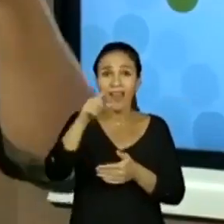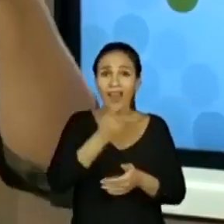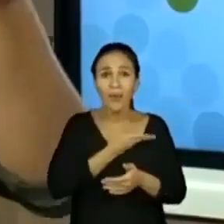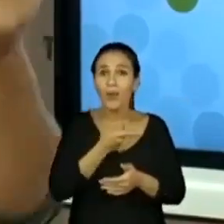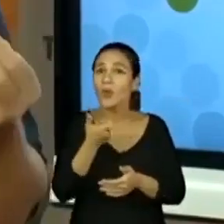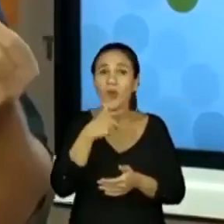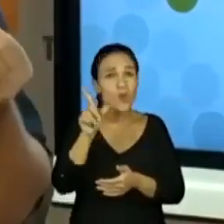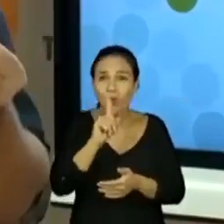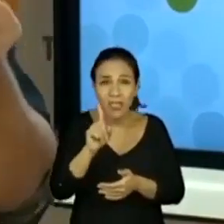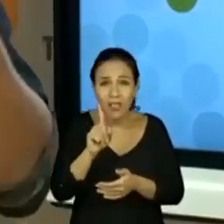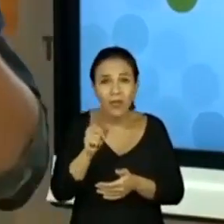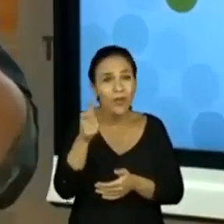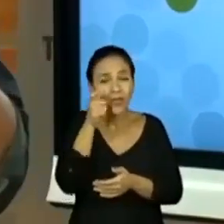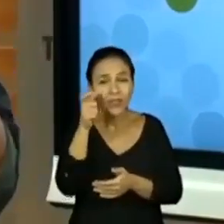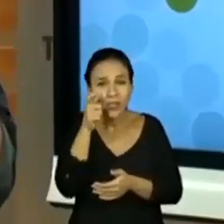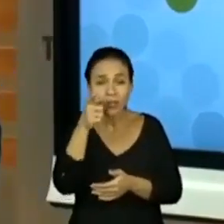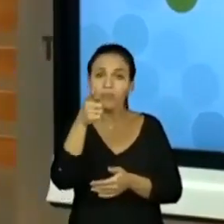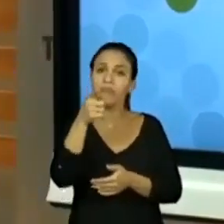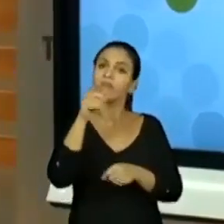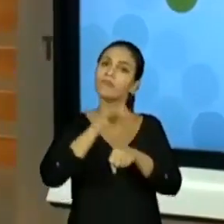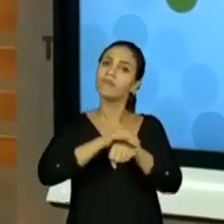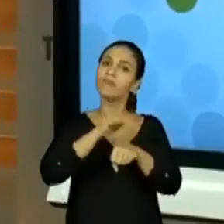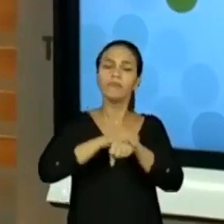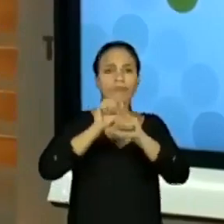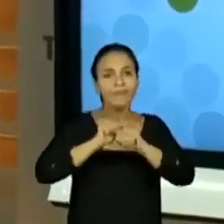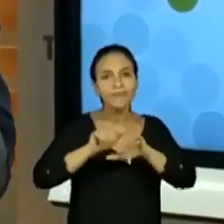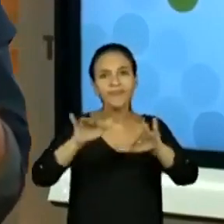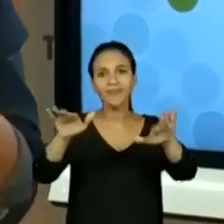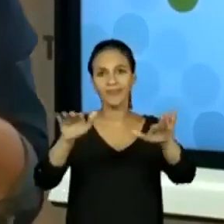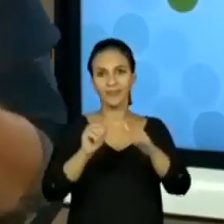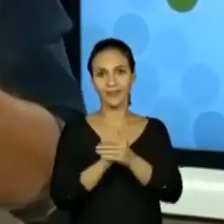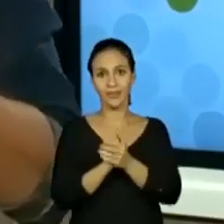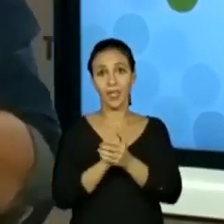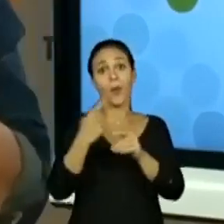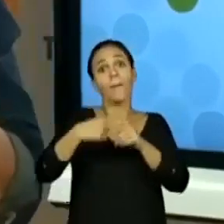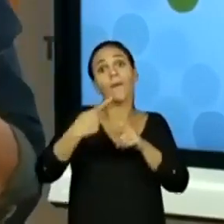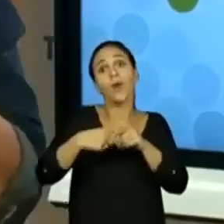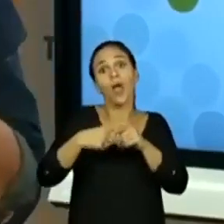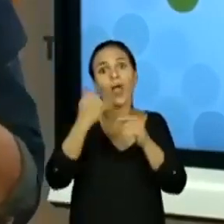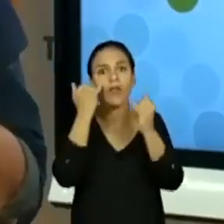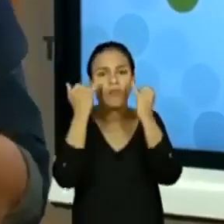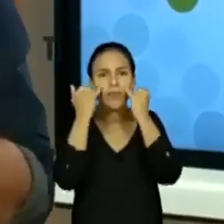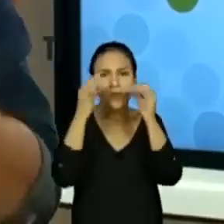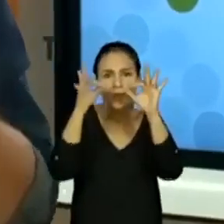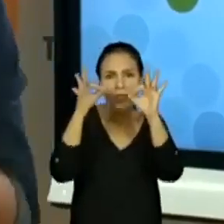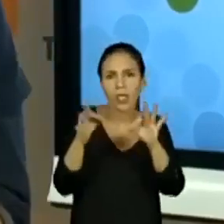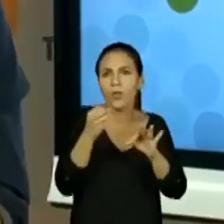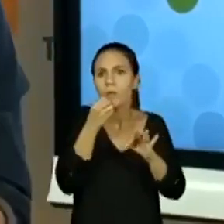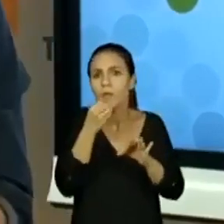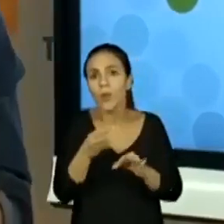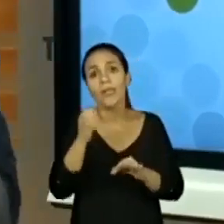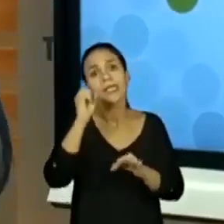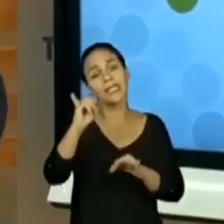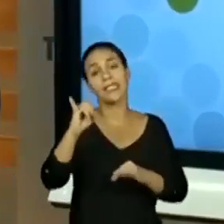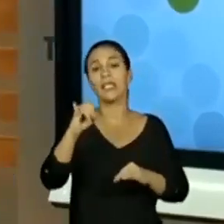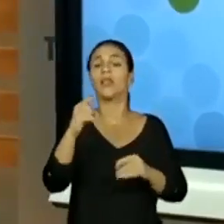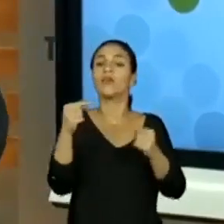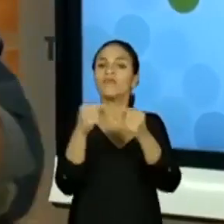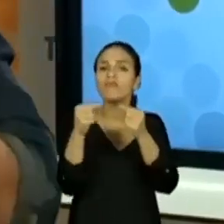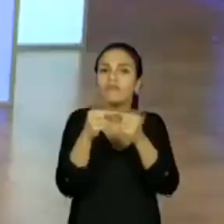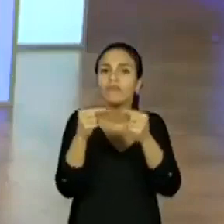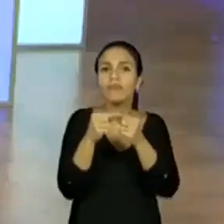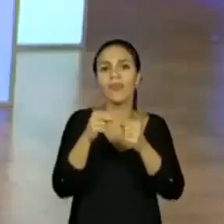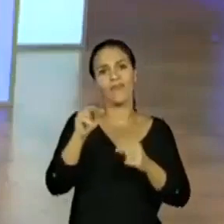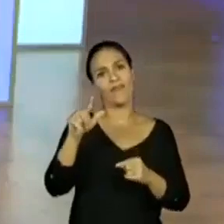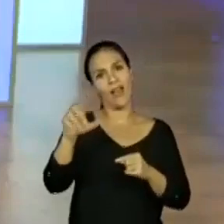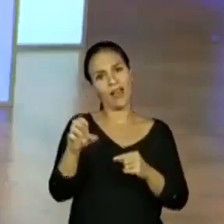multiplique. Afinal, a gente só consegue levar a informação correta e boa quando vale a pena. Obrigado